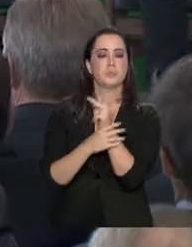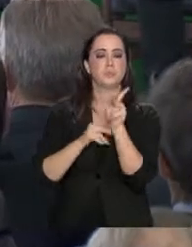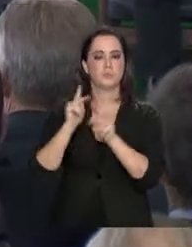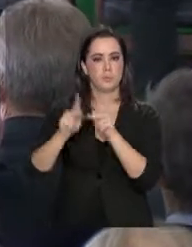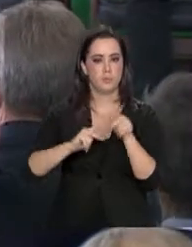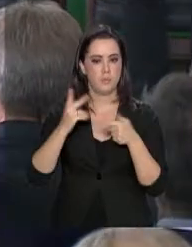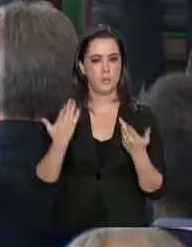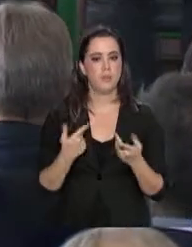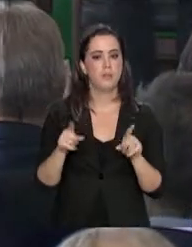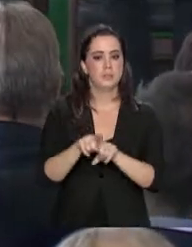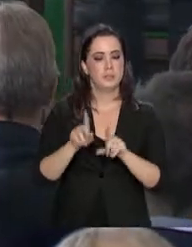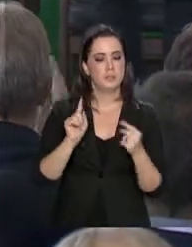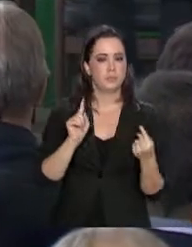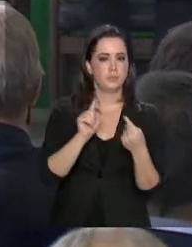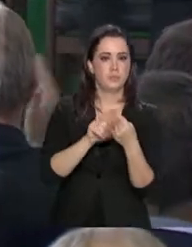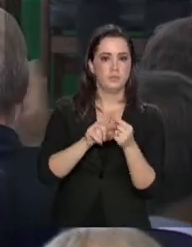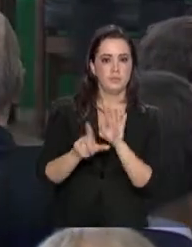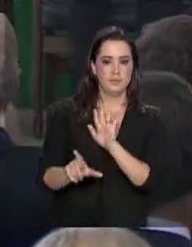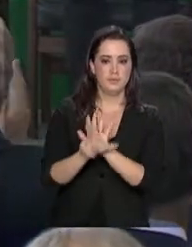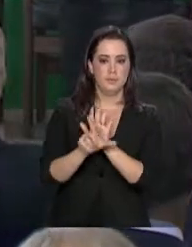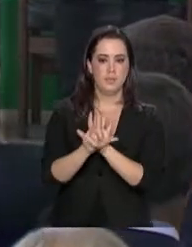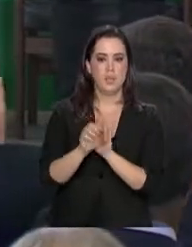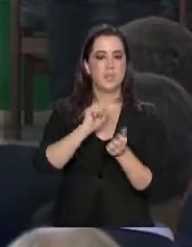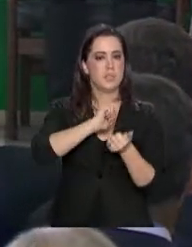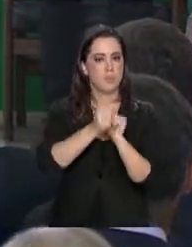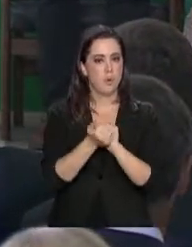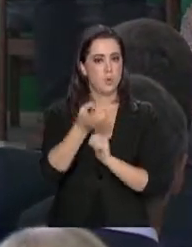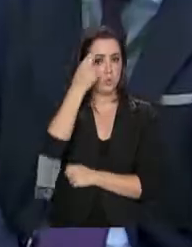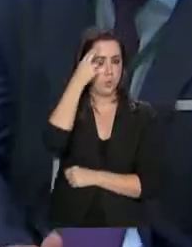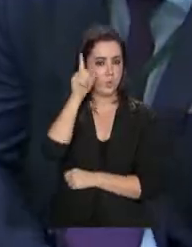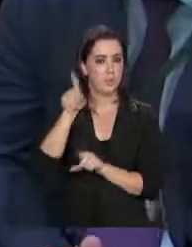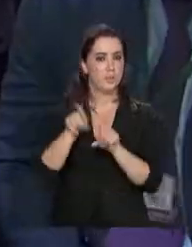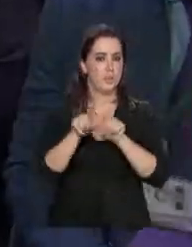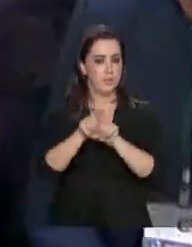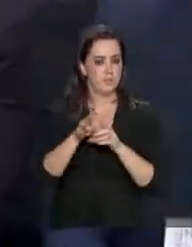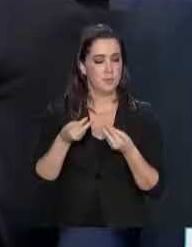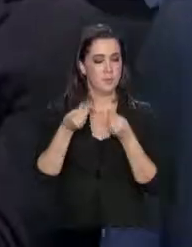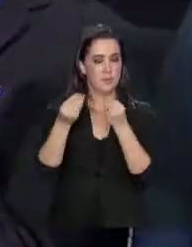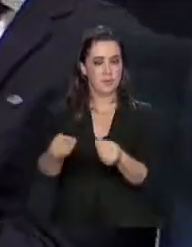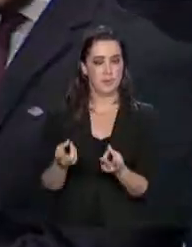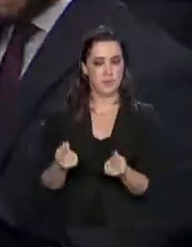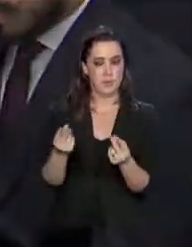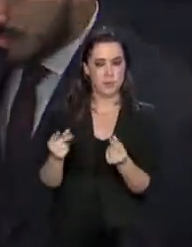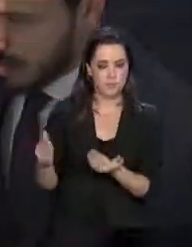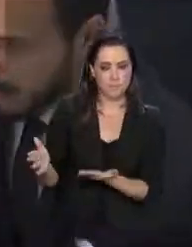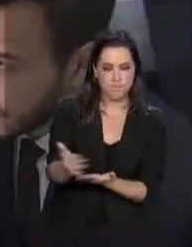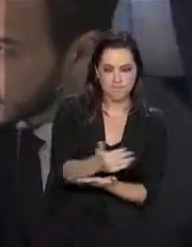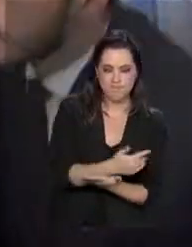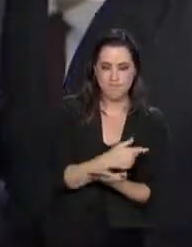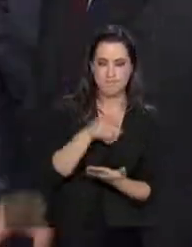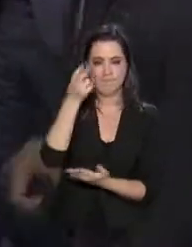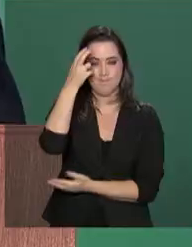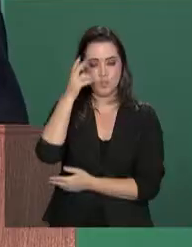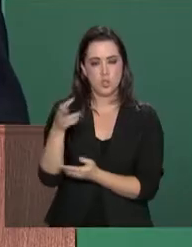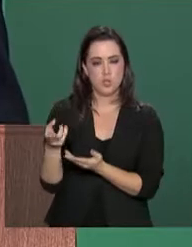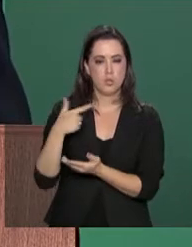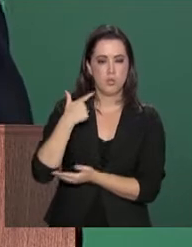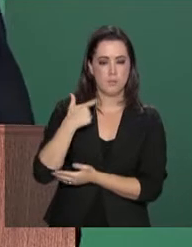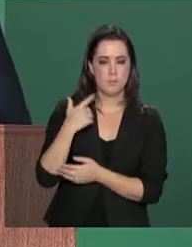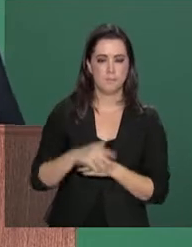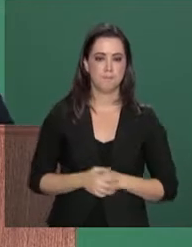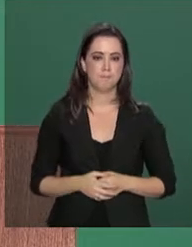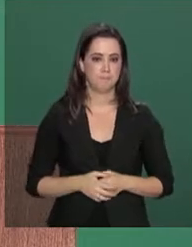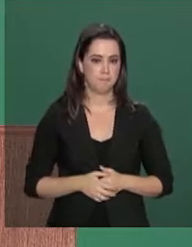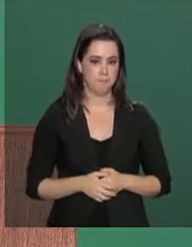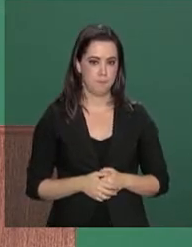Pública. Ainda de acordo com a lei, esporte e cultura também vão receber verba arrecadada com as loterias. Vocês